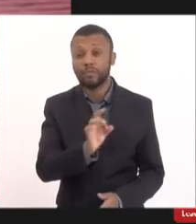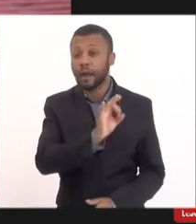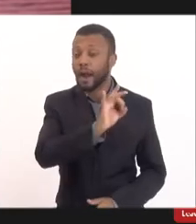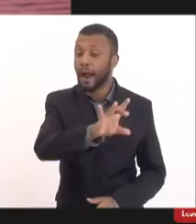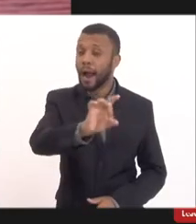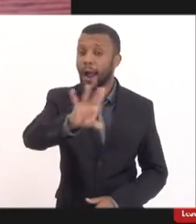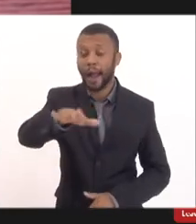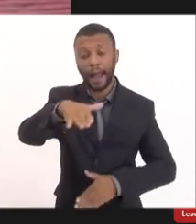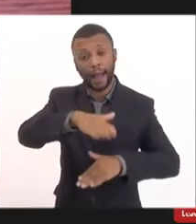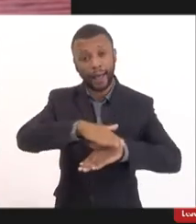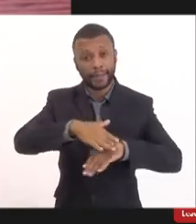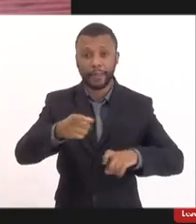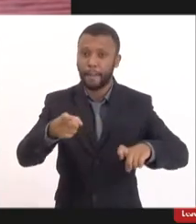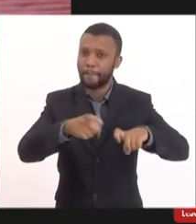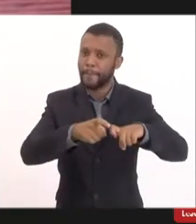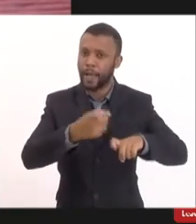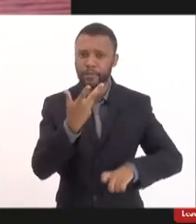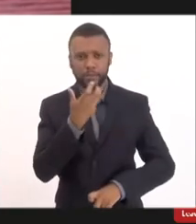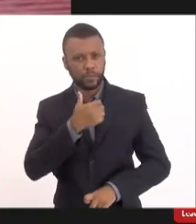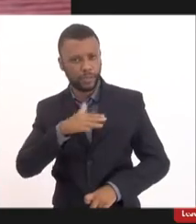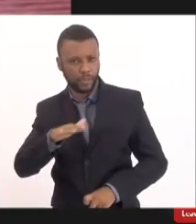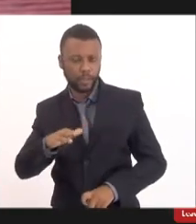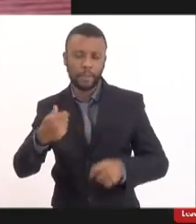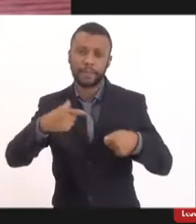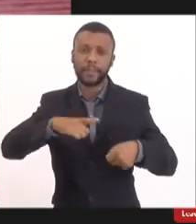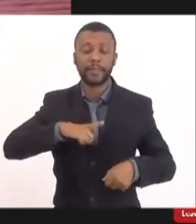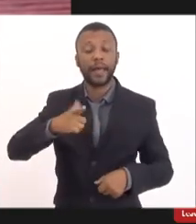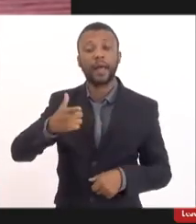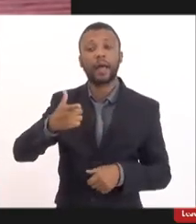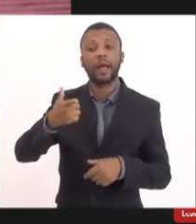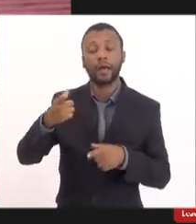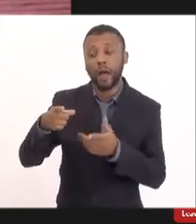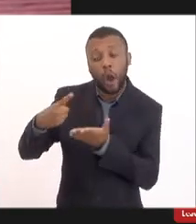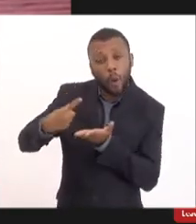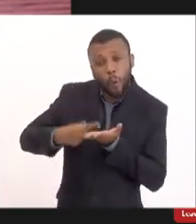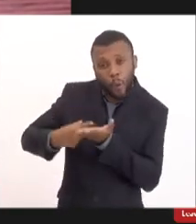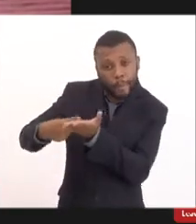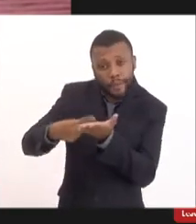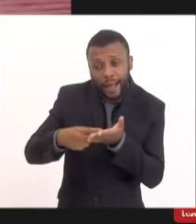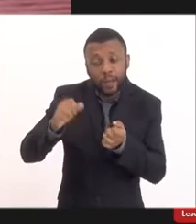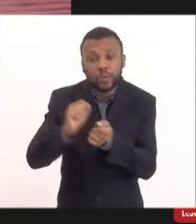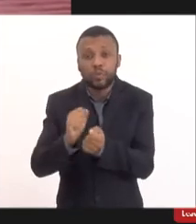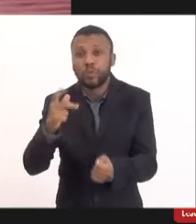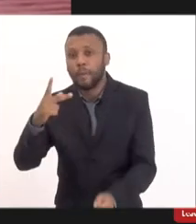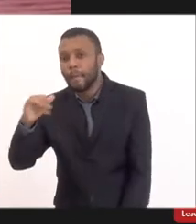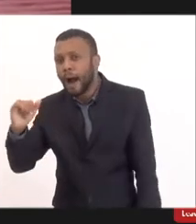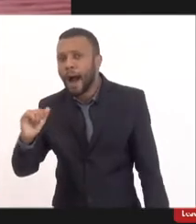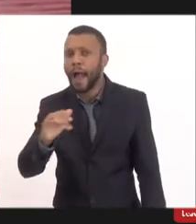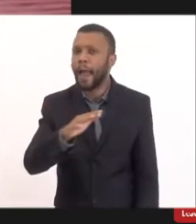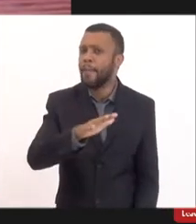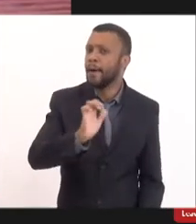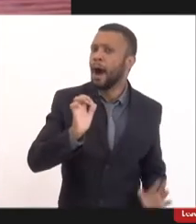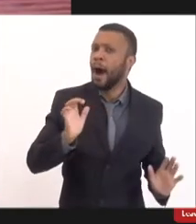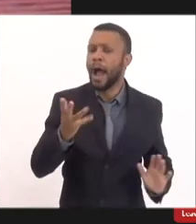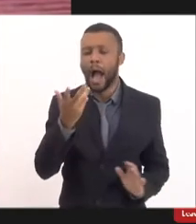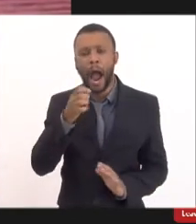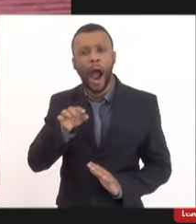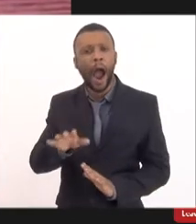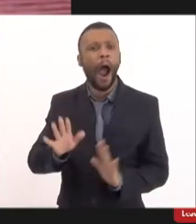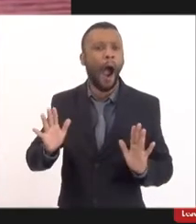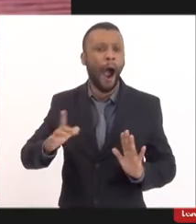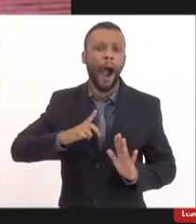em consonância com os seus responsáveis responsáveis da criança combinar sim obrigar não até porque tem várias outras